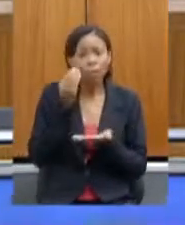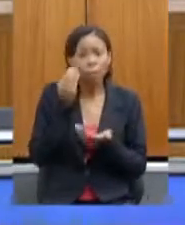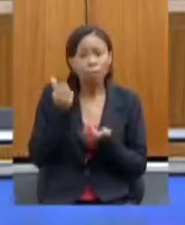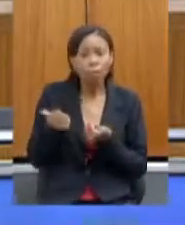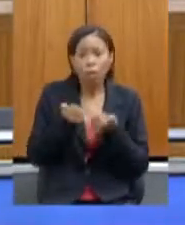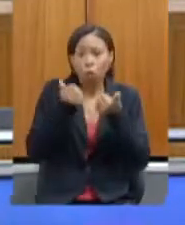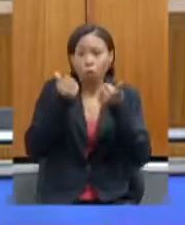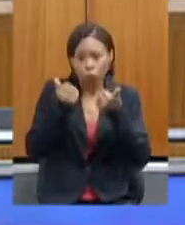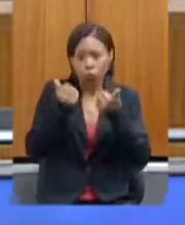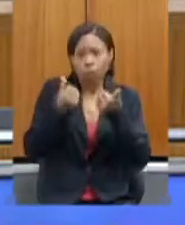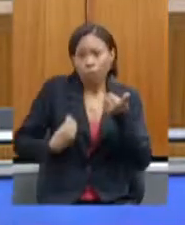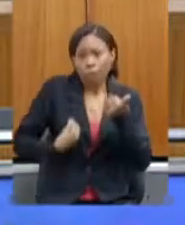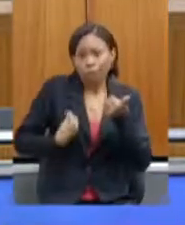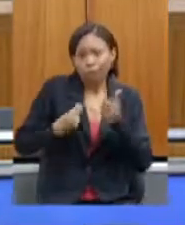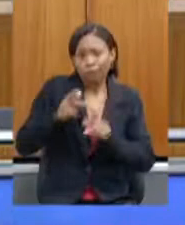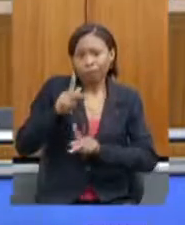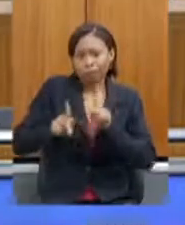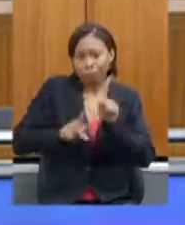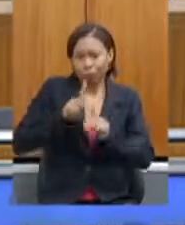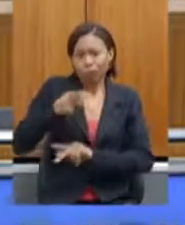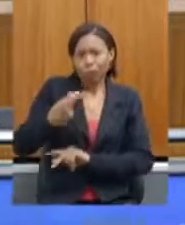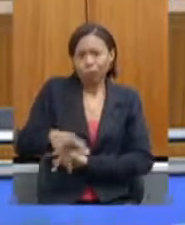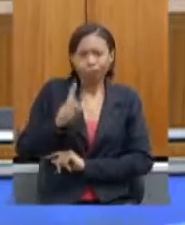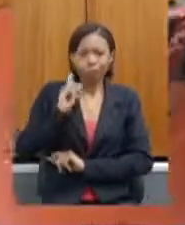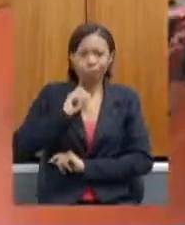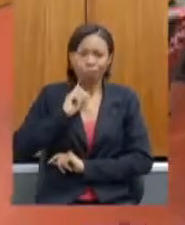da toda a população do nosso Estado. Muito obrigada.